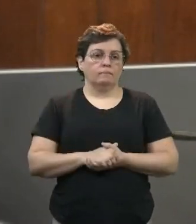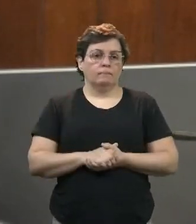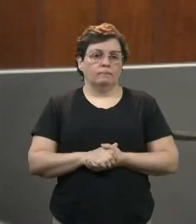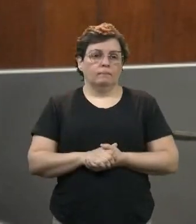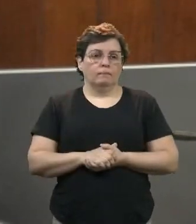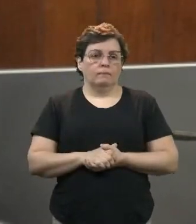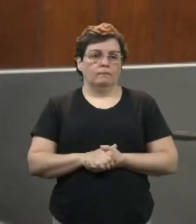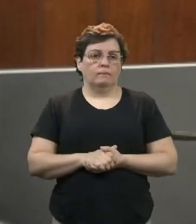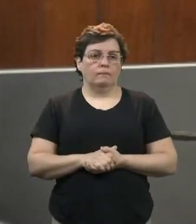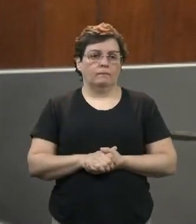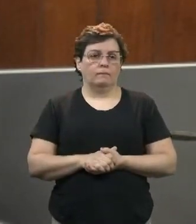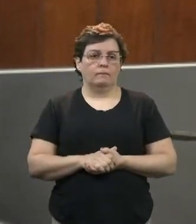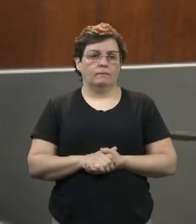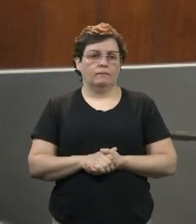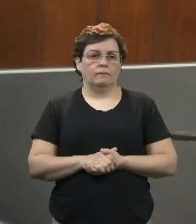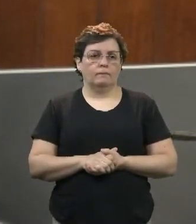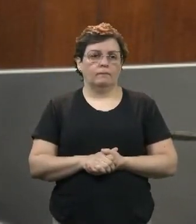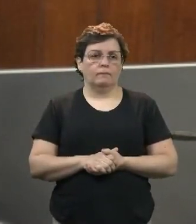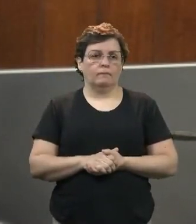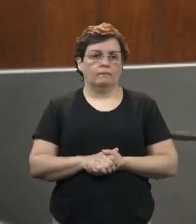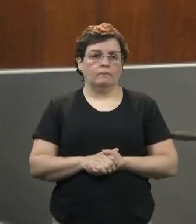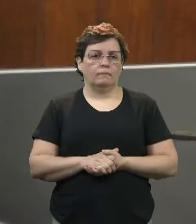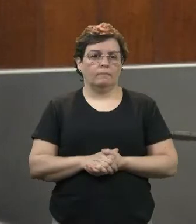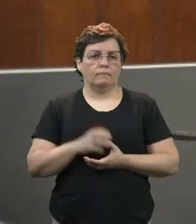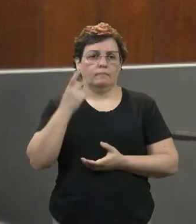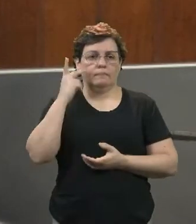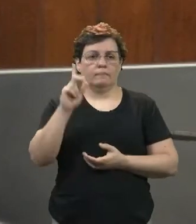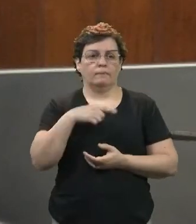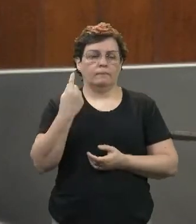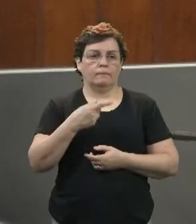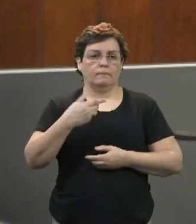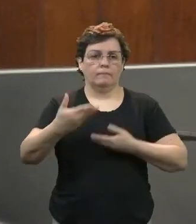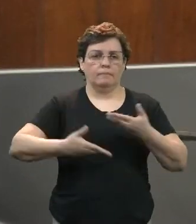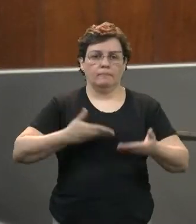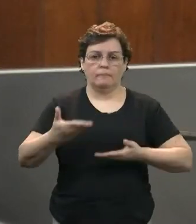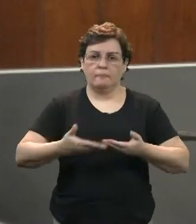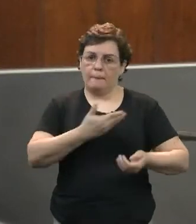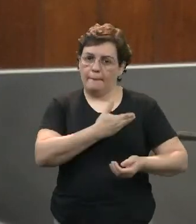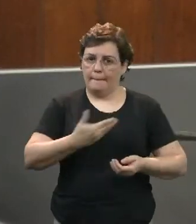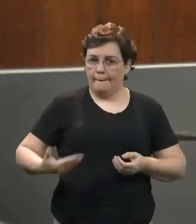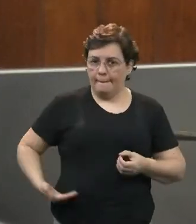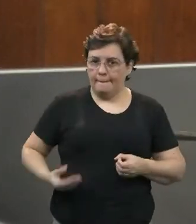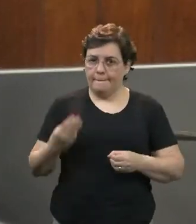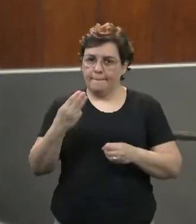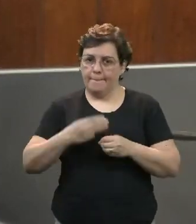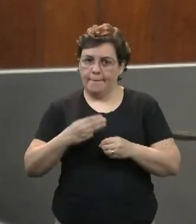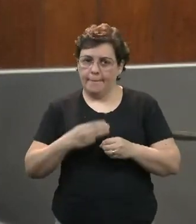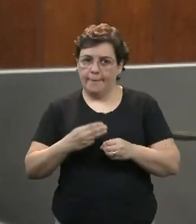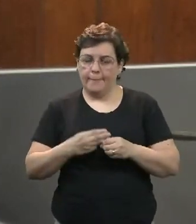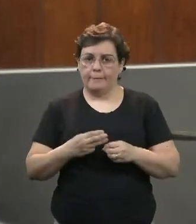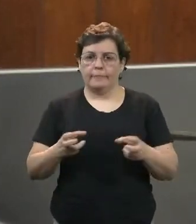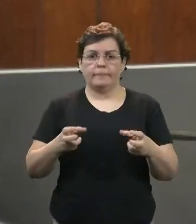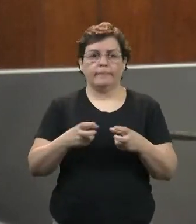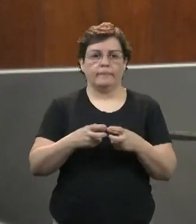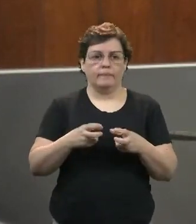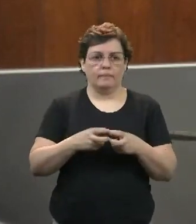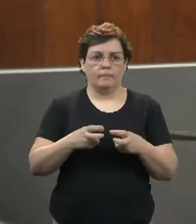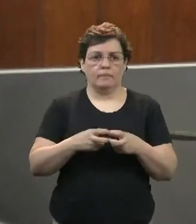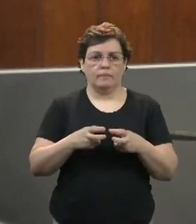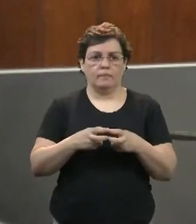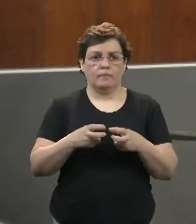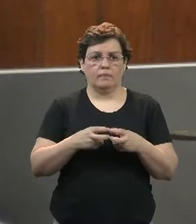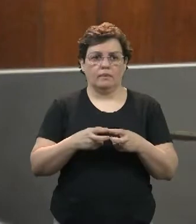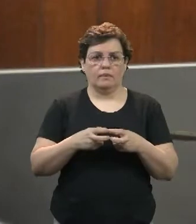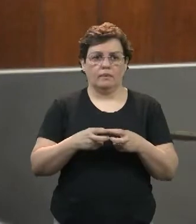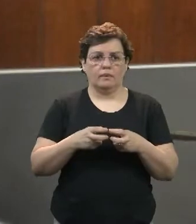para os nossos servidores públicos municipais. A Câmara Municipal é a